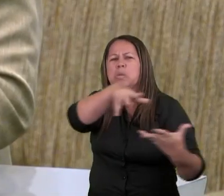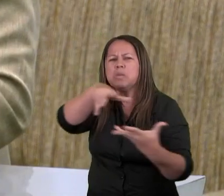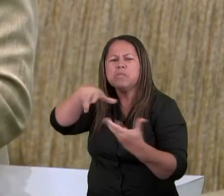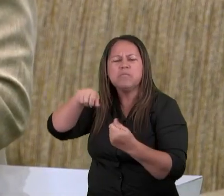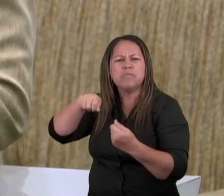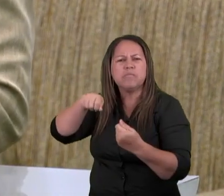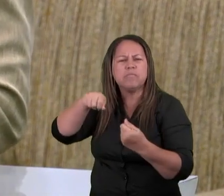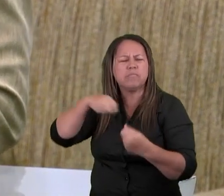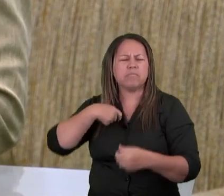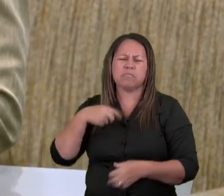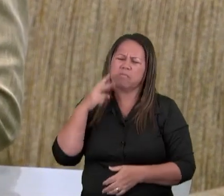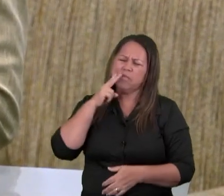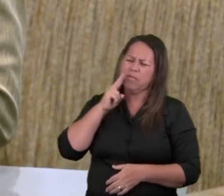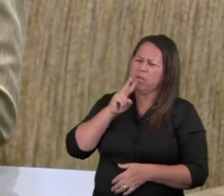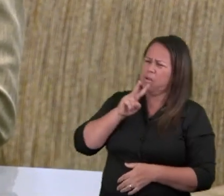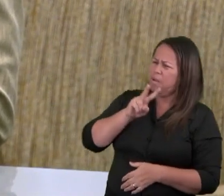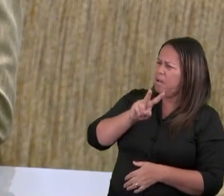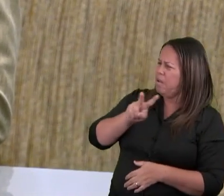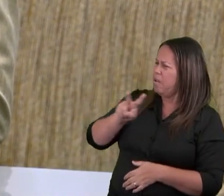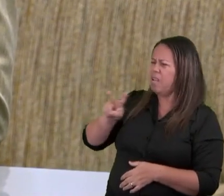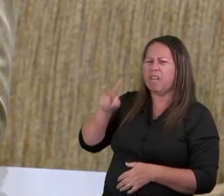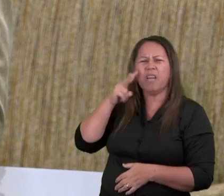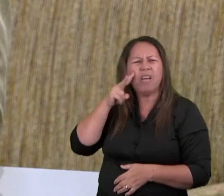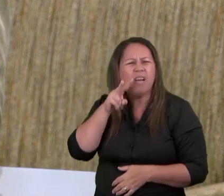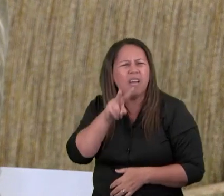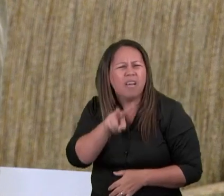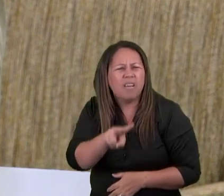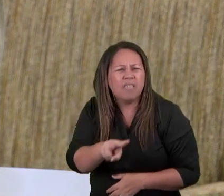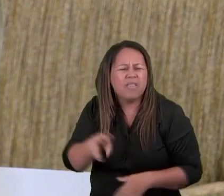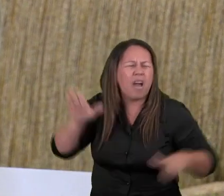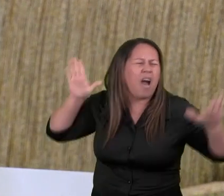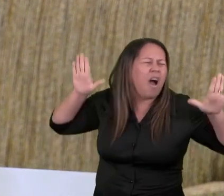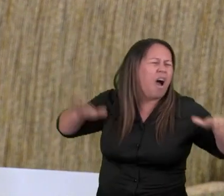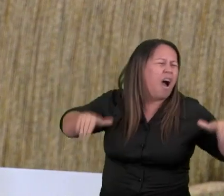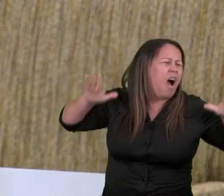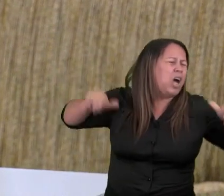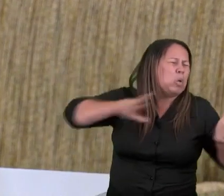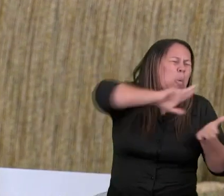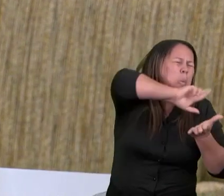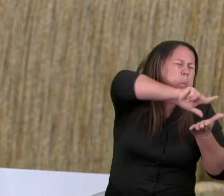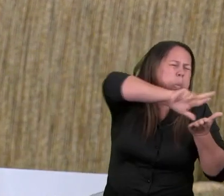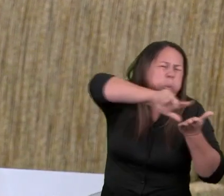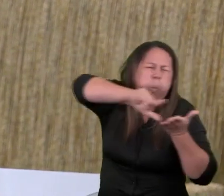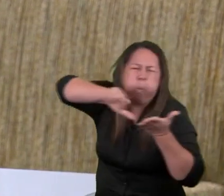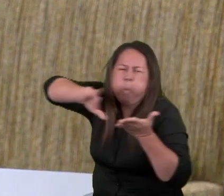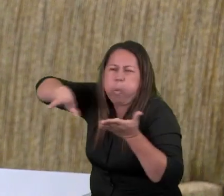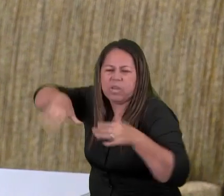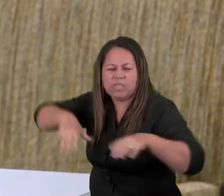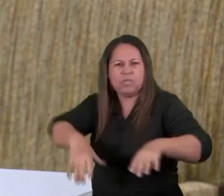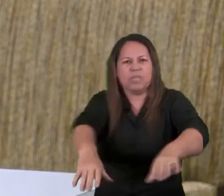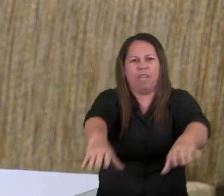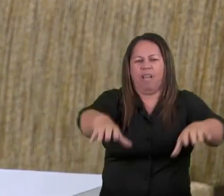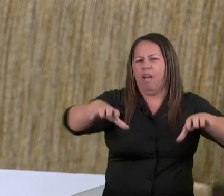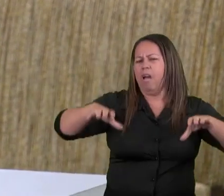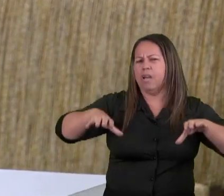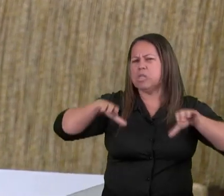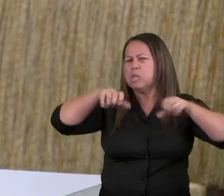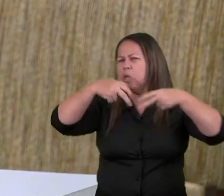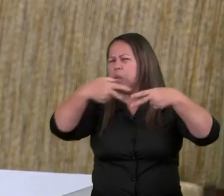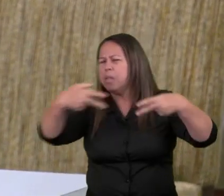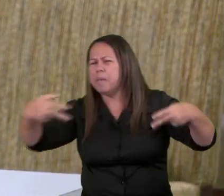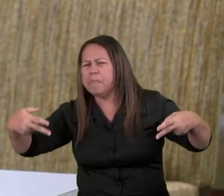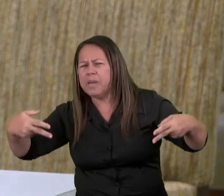olhei e ouvi a voz de muitos anjos ao redor do trono e dos animais e dos